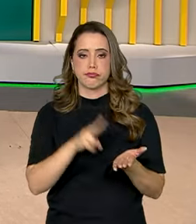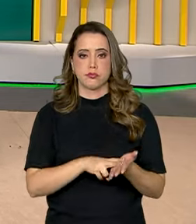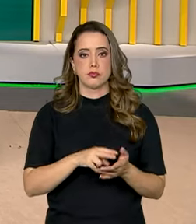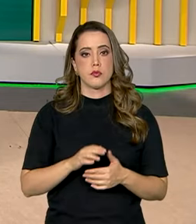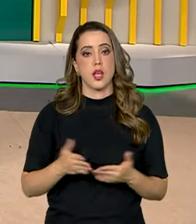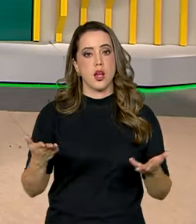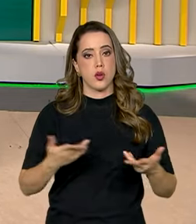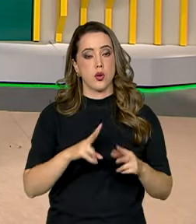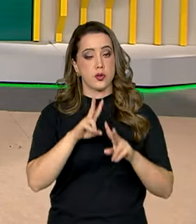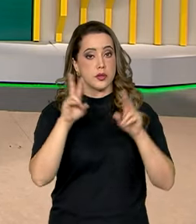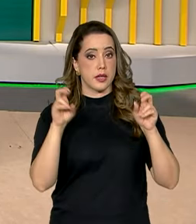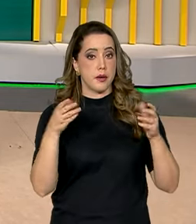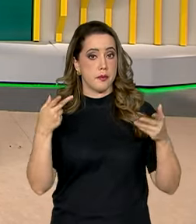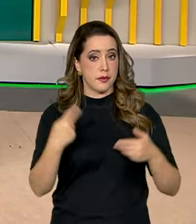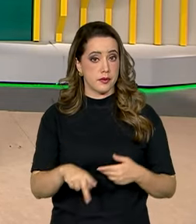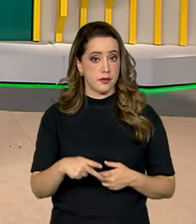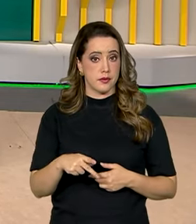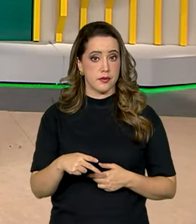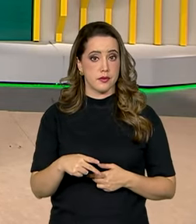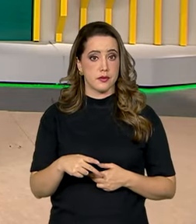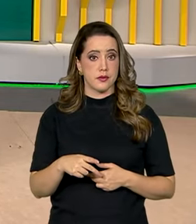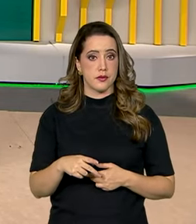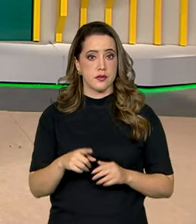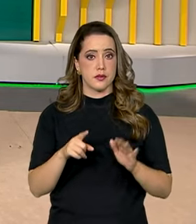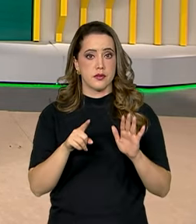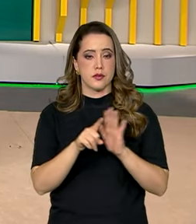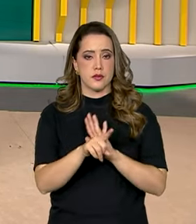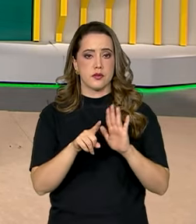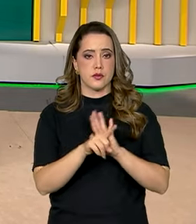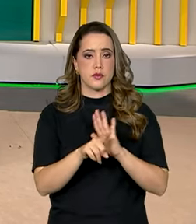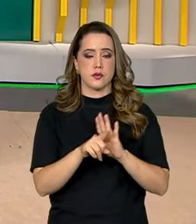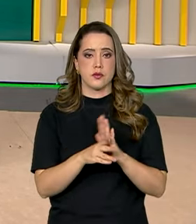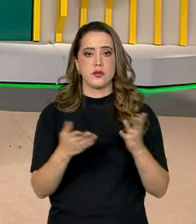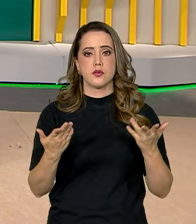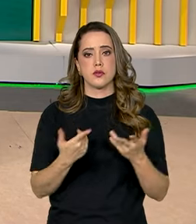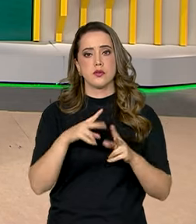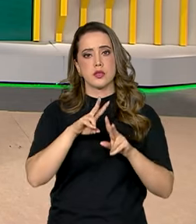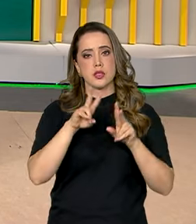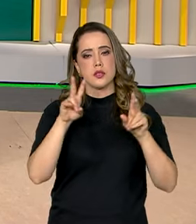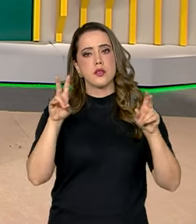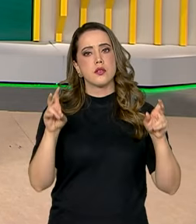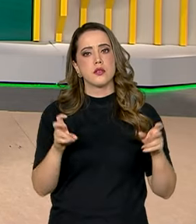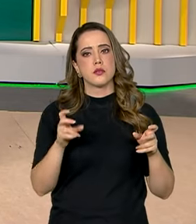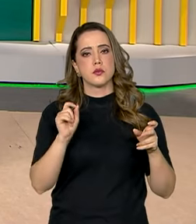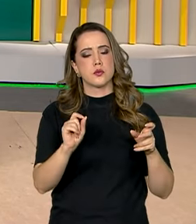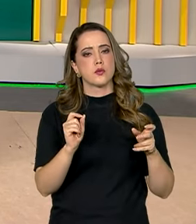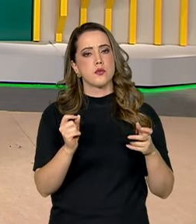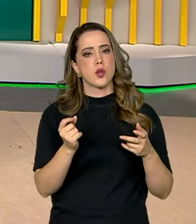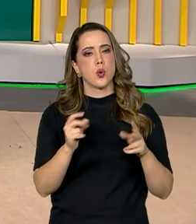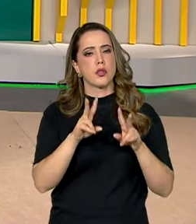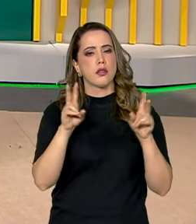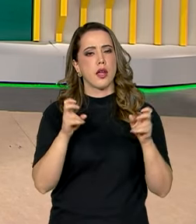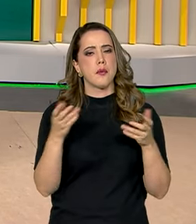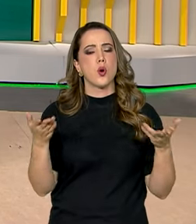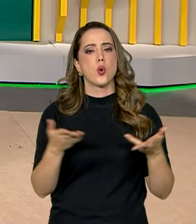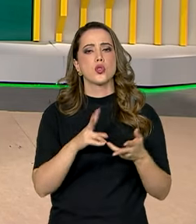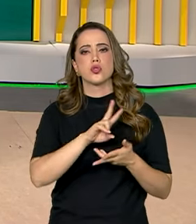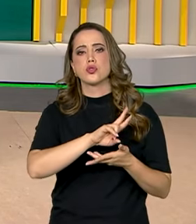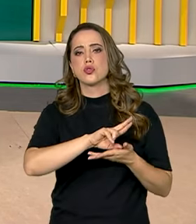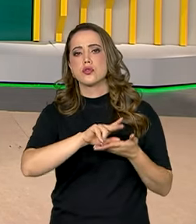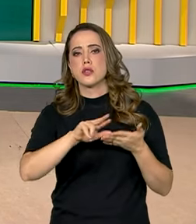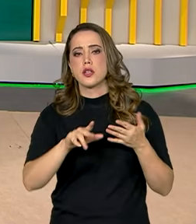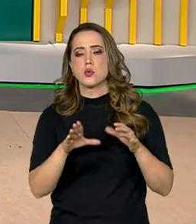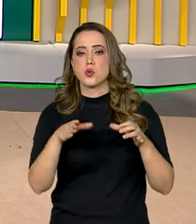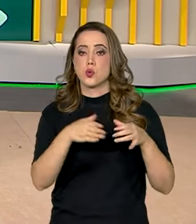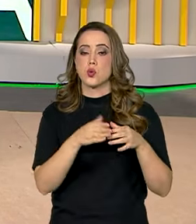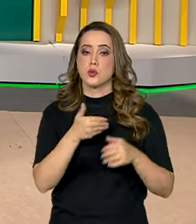Agora nosso assunto é a pesquisa e inovação no setor industrial. O tema passa por várias áreas do governo,